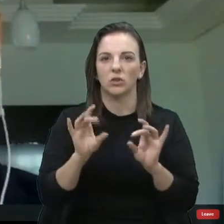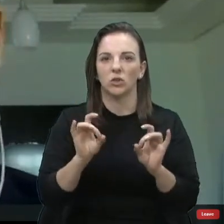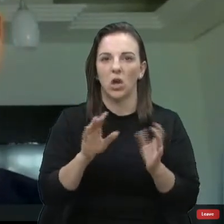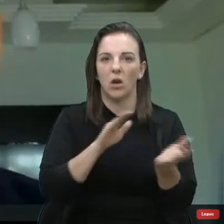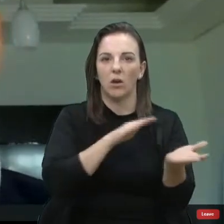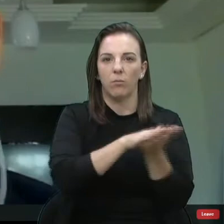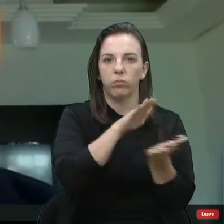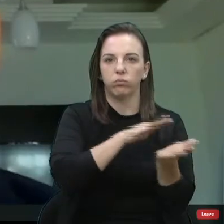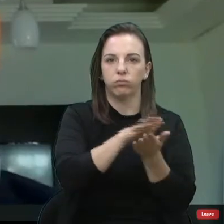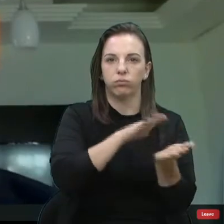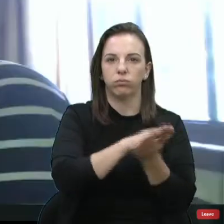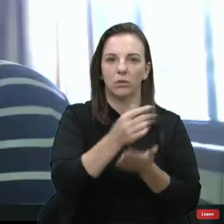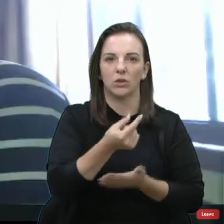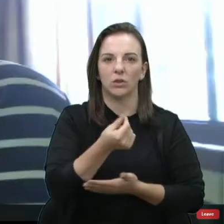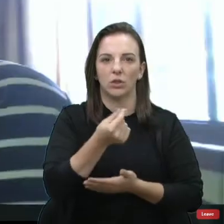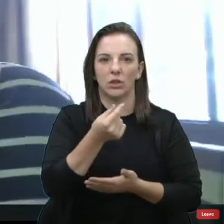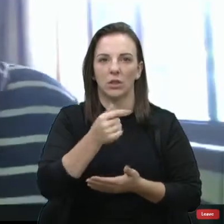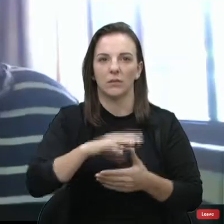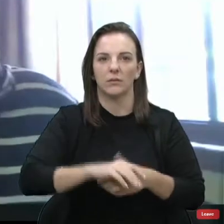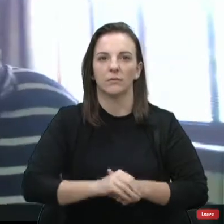Distribuir dinheiro. Permite uma parte, vereador?